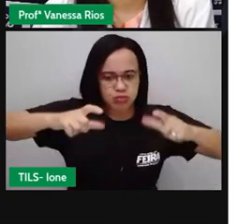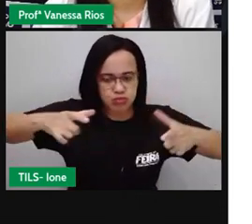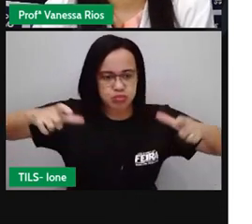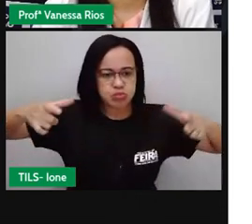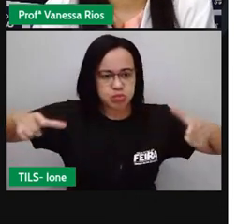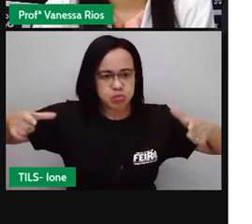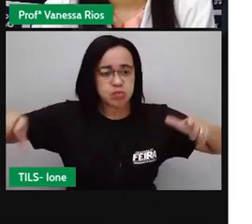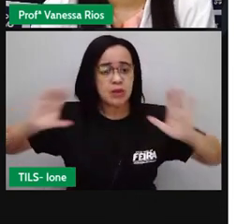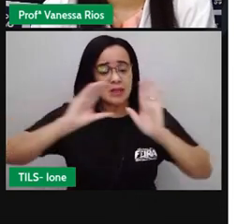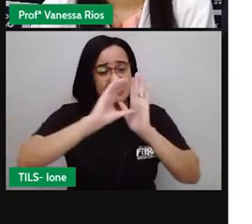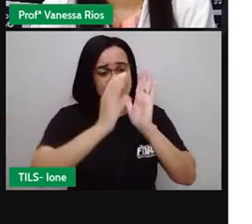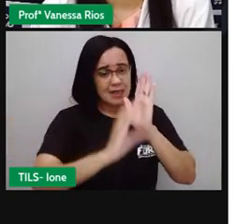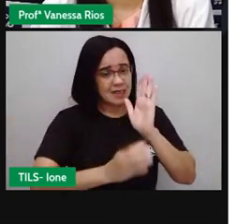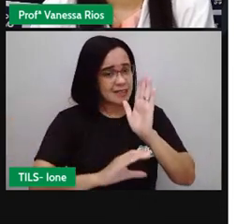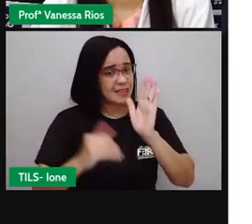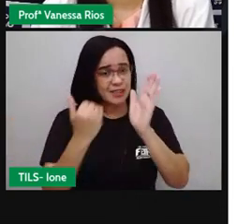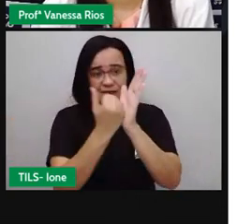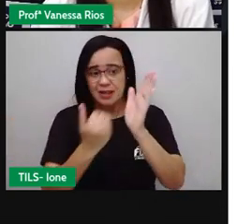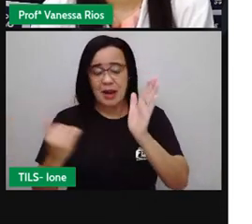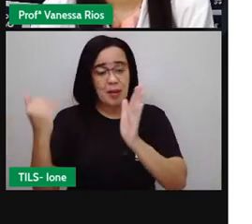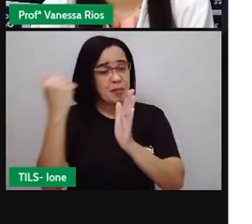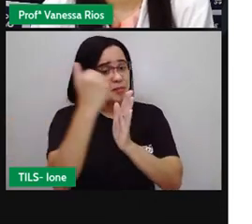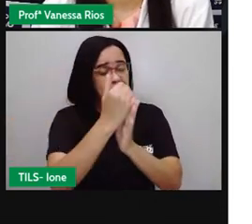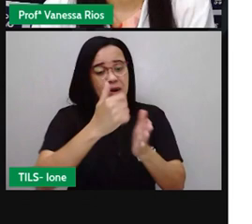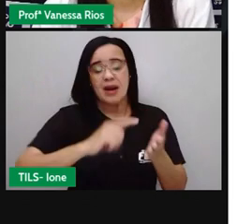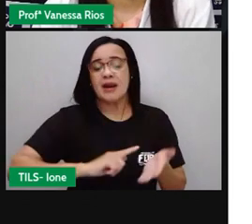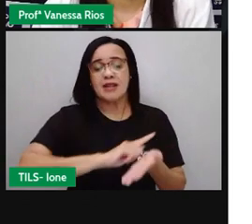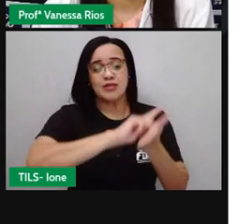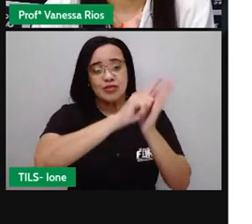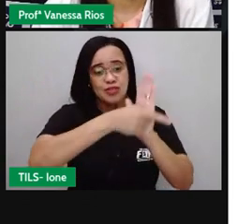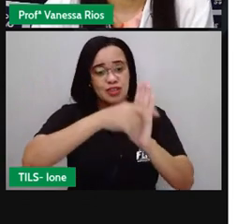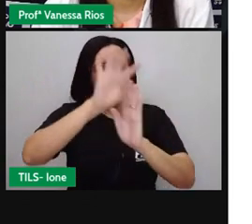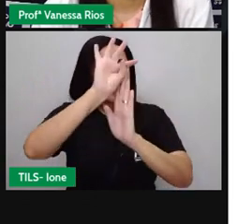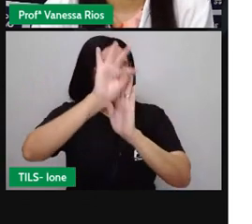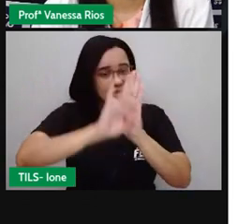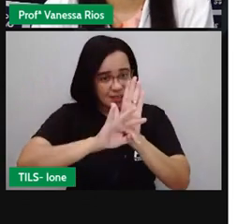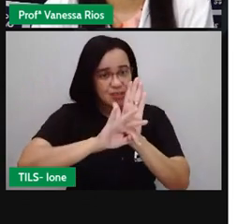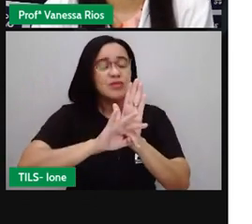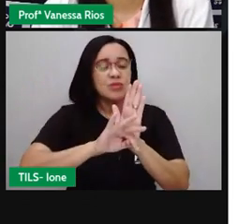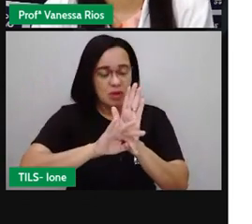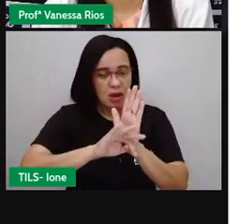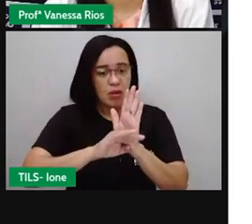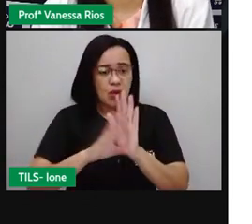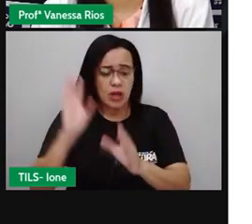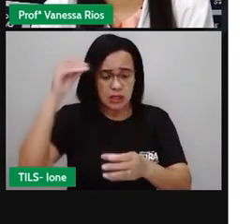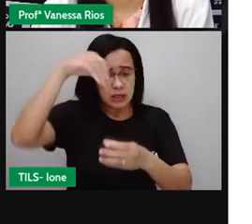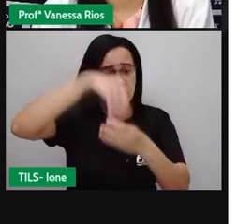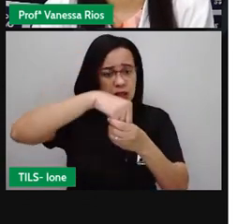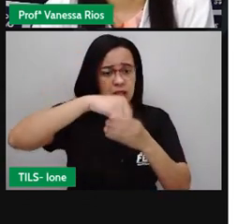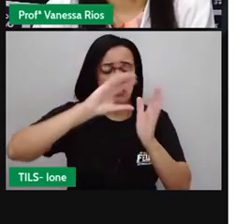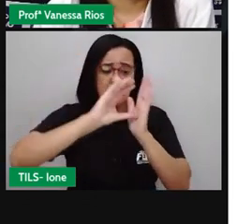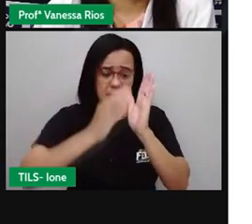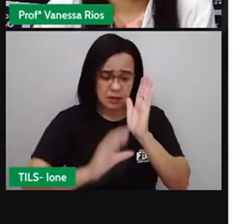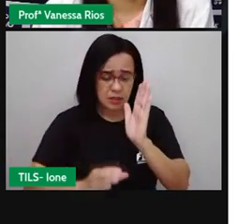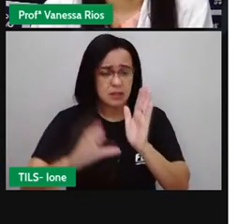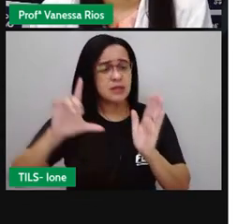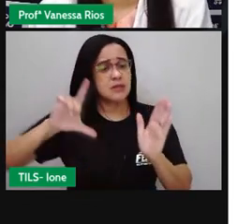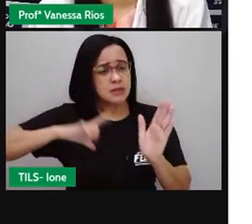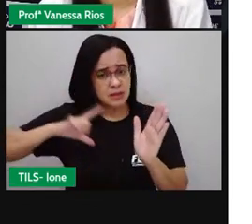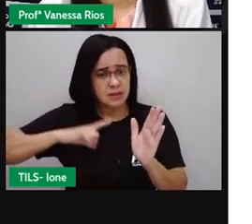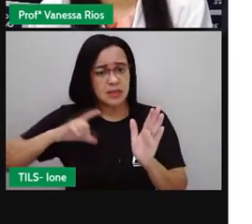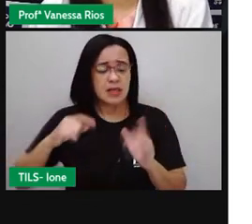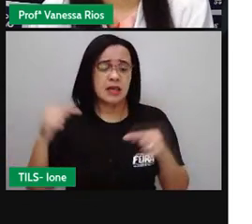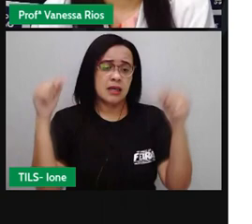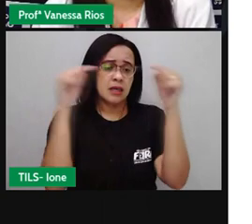gênero textual. E aí, hoje, esse gênero se enquadra dentro das suas características como um gênero também poético,